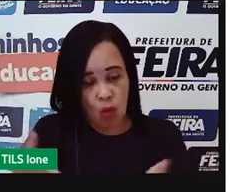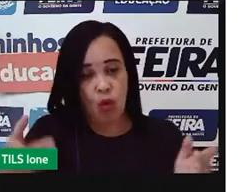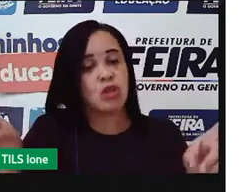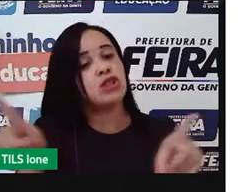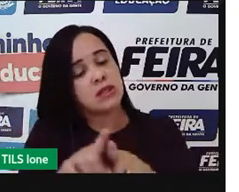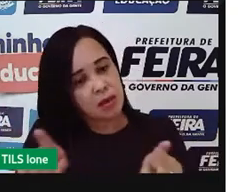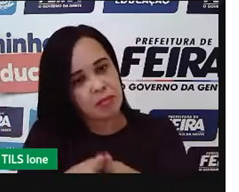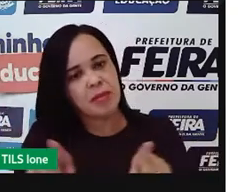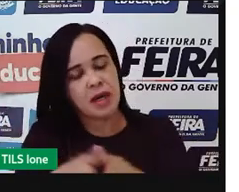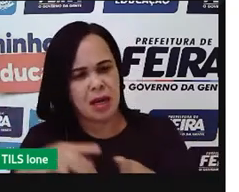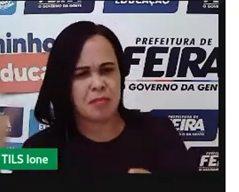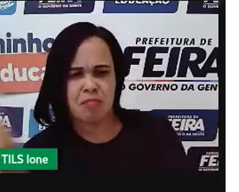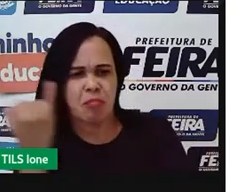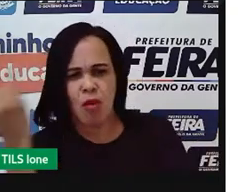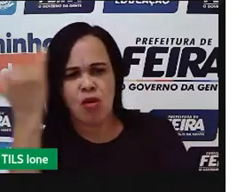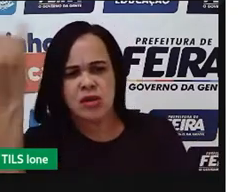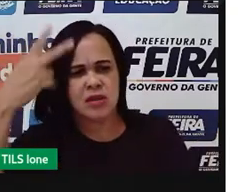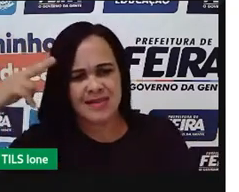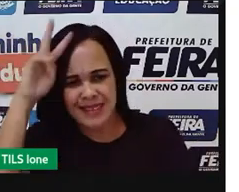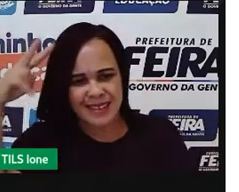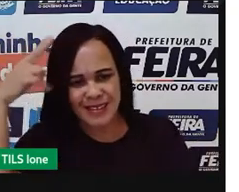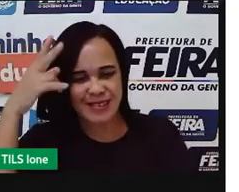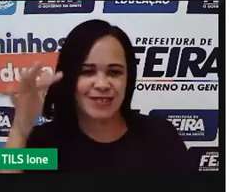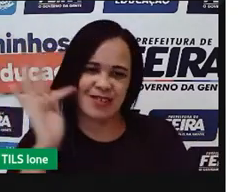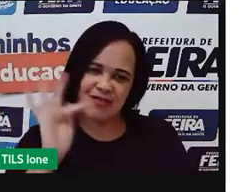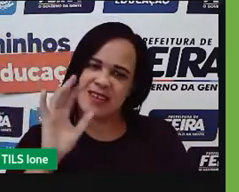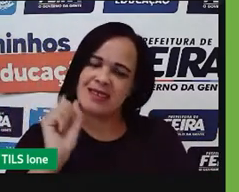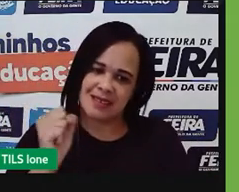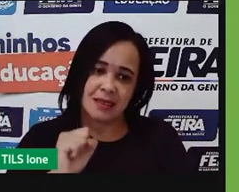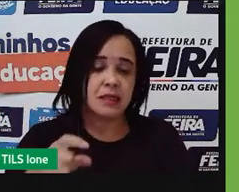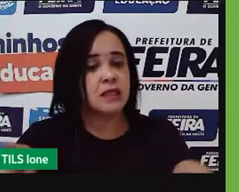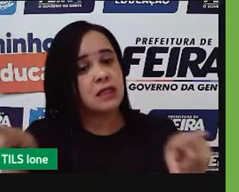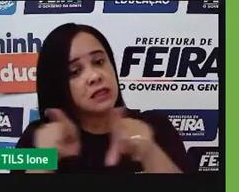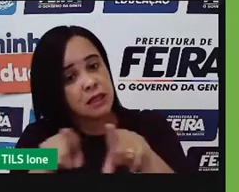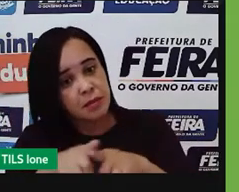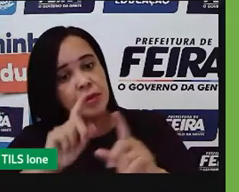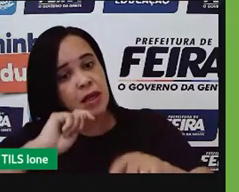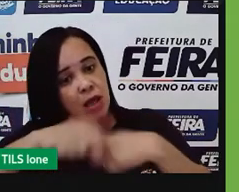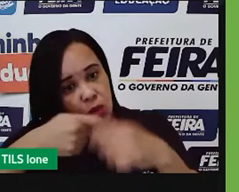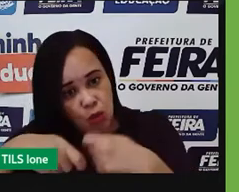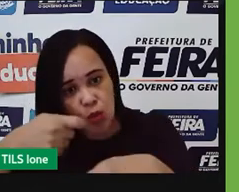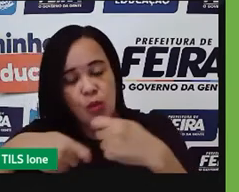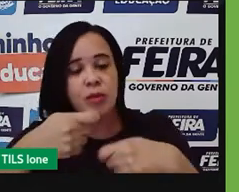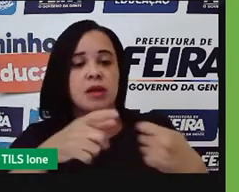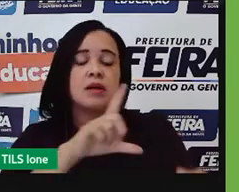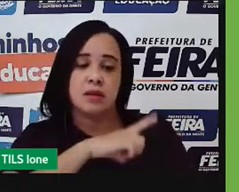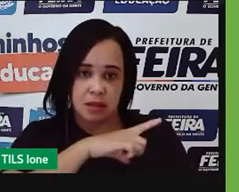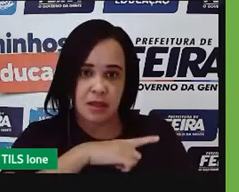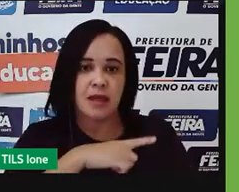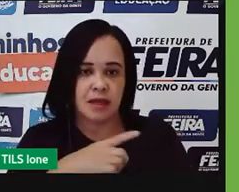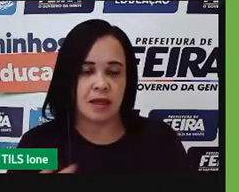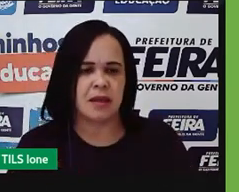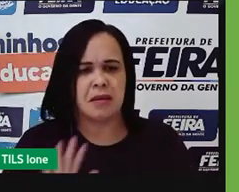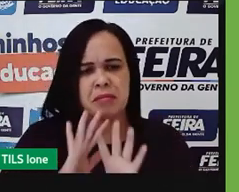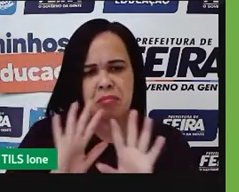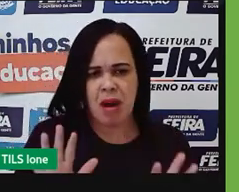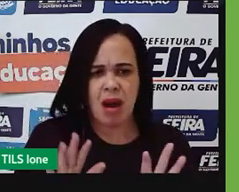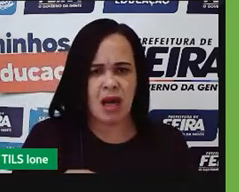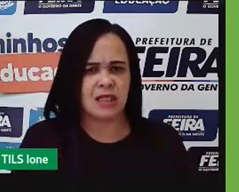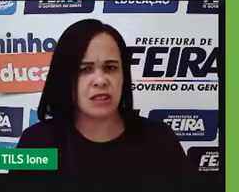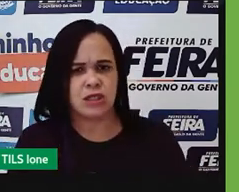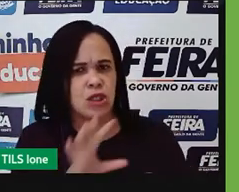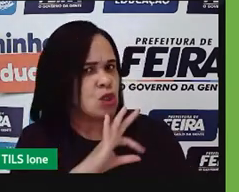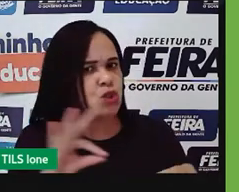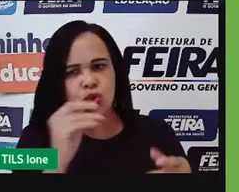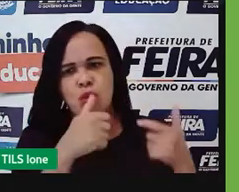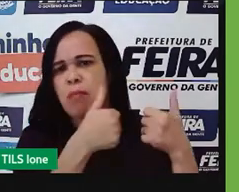na nossa história e também na nossa economia. Bom, aí, nem tudo são flores, né, a gente tem os